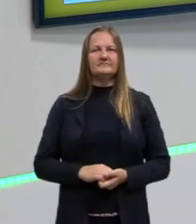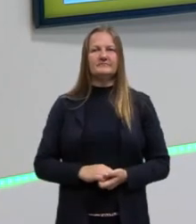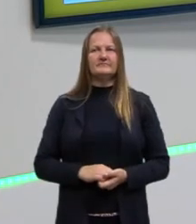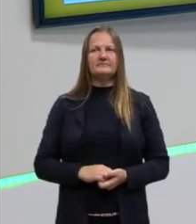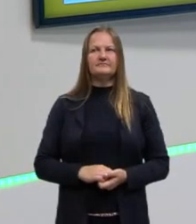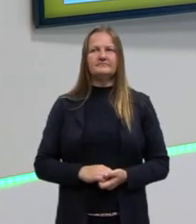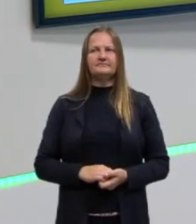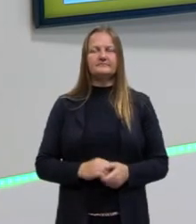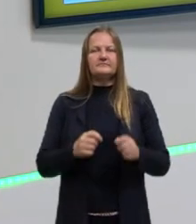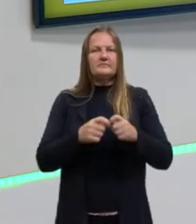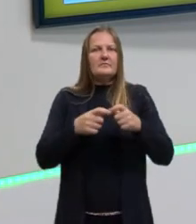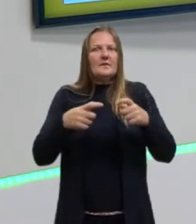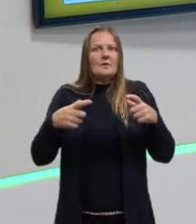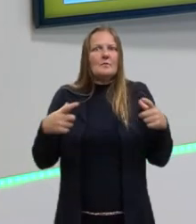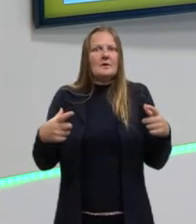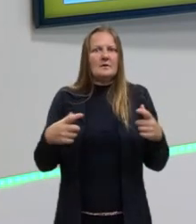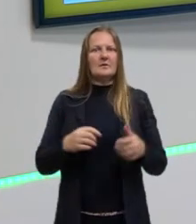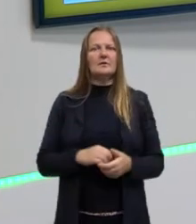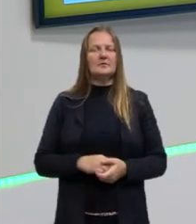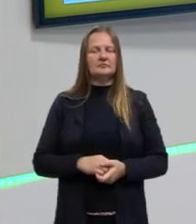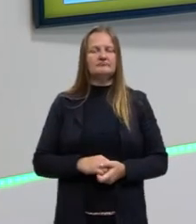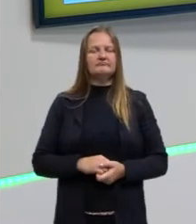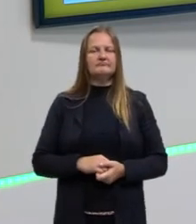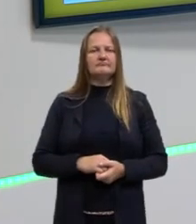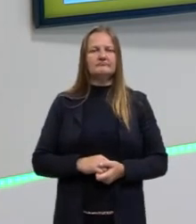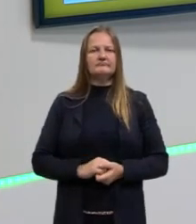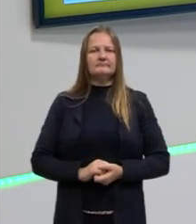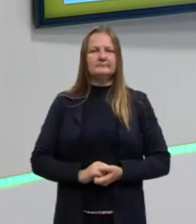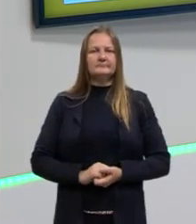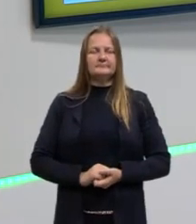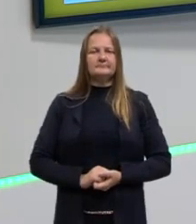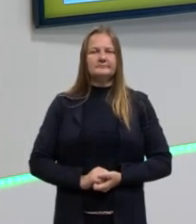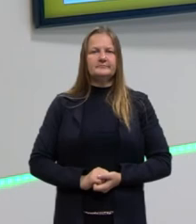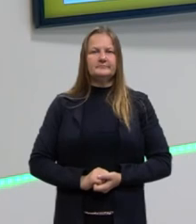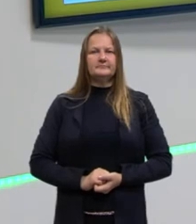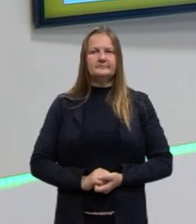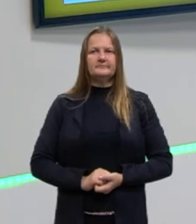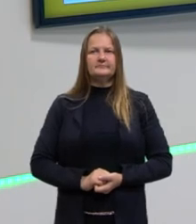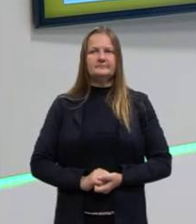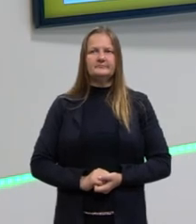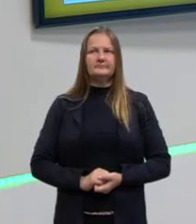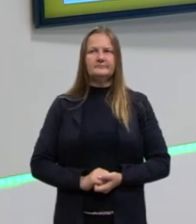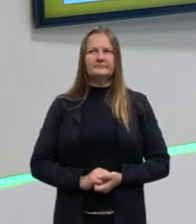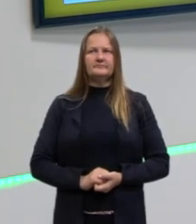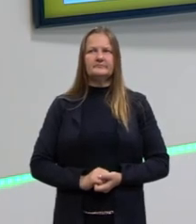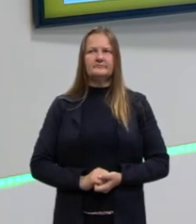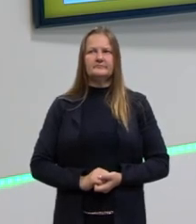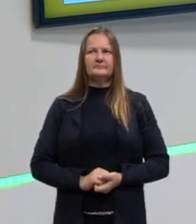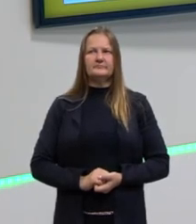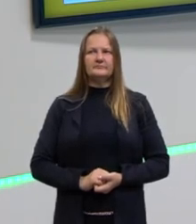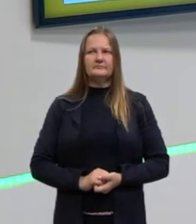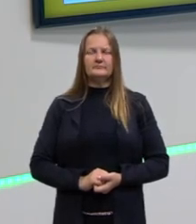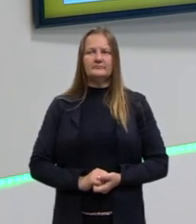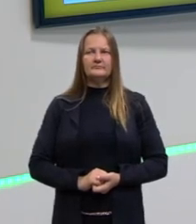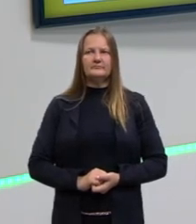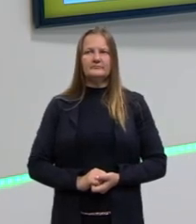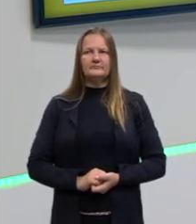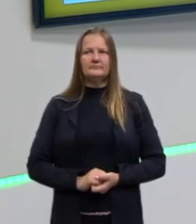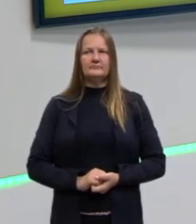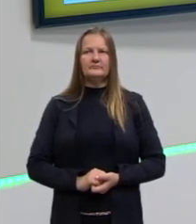concentração mais elevada desses produtos tóxicos na água, nesse caso aqui. Certo, pessoal?